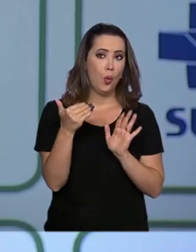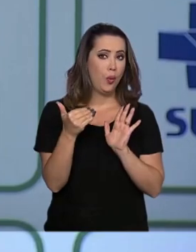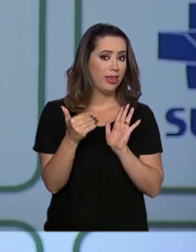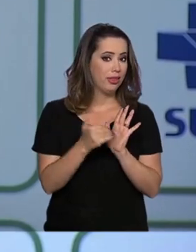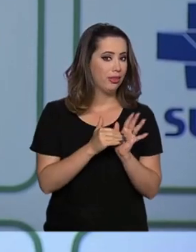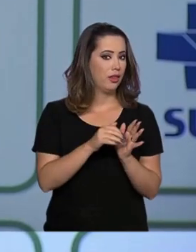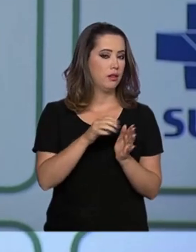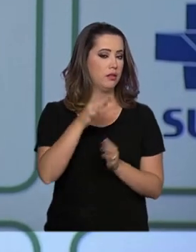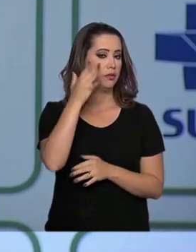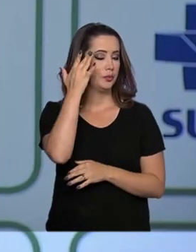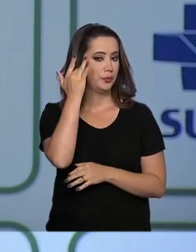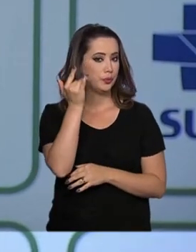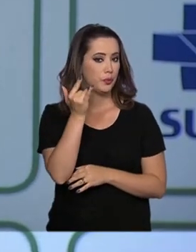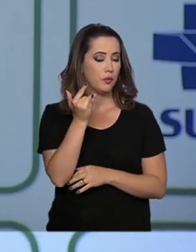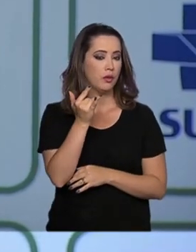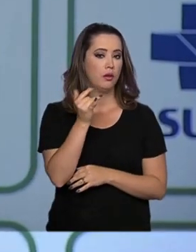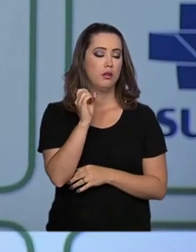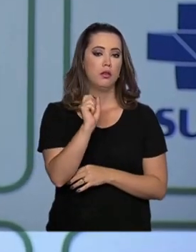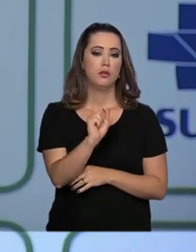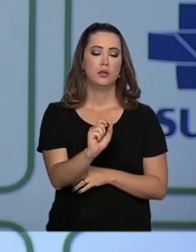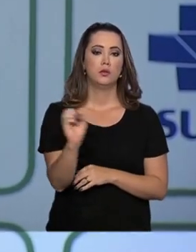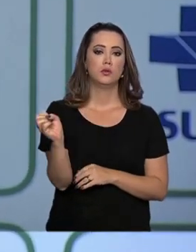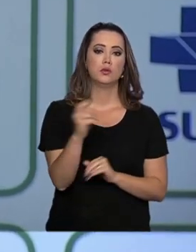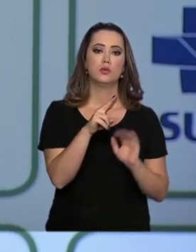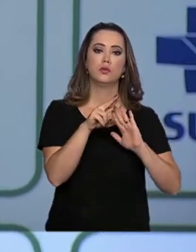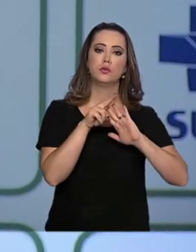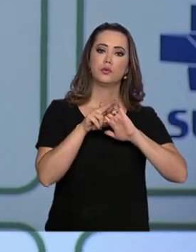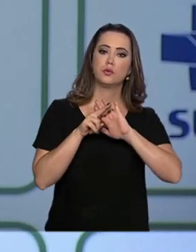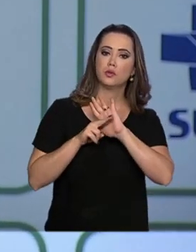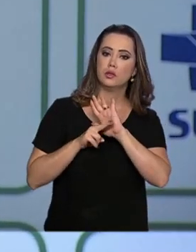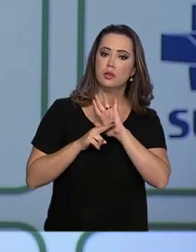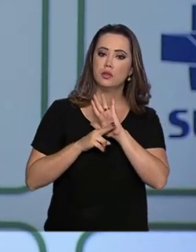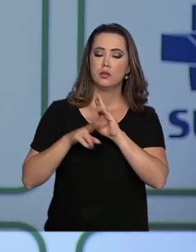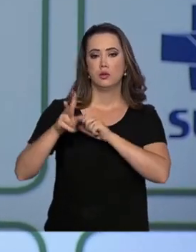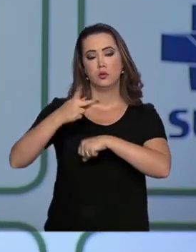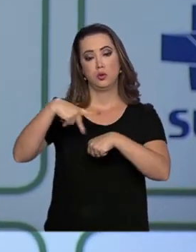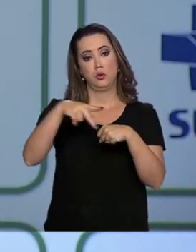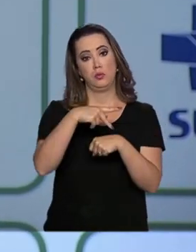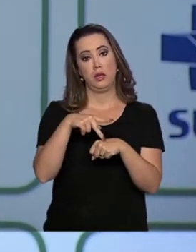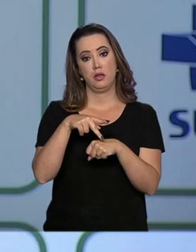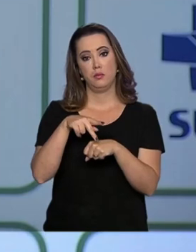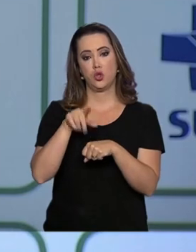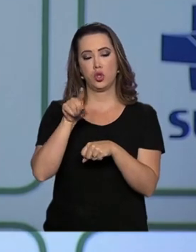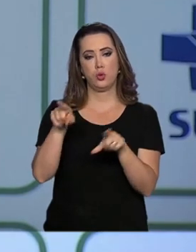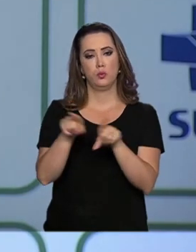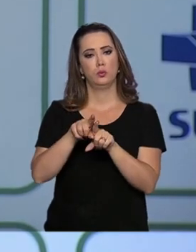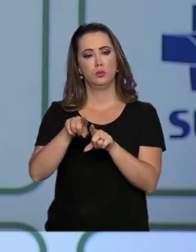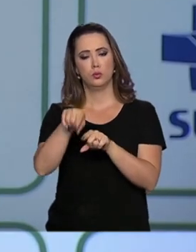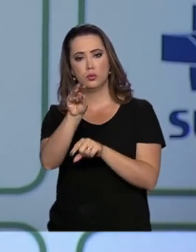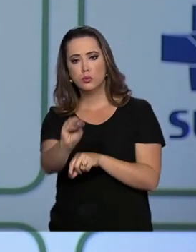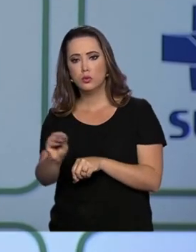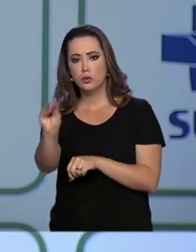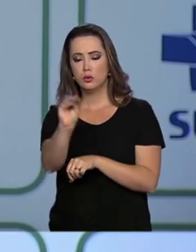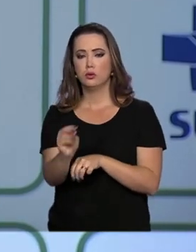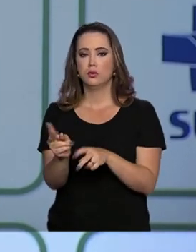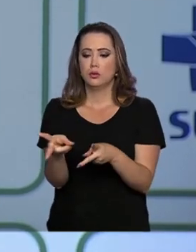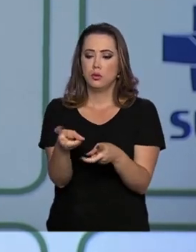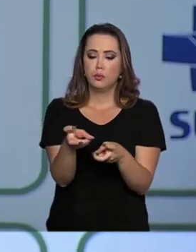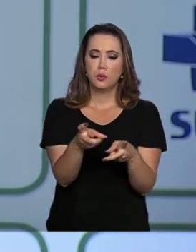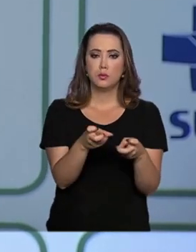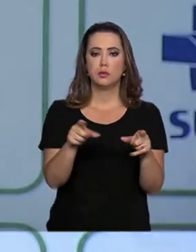amanhã, nós vamos ter uma nova relação de países em que o cuidado com o diagnóstico